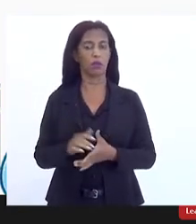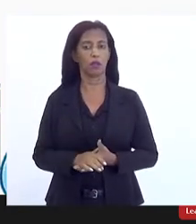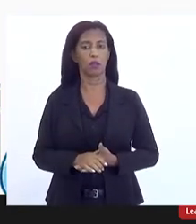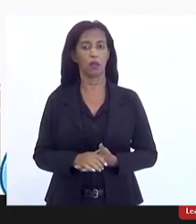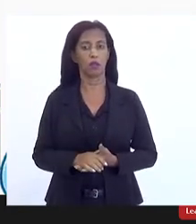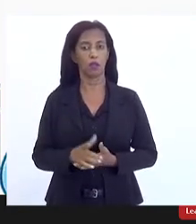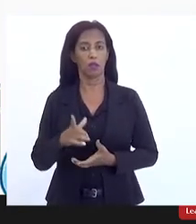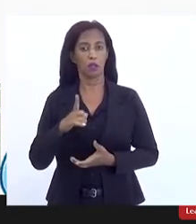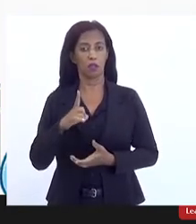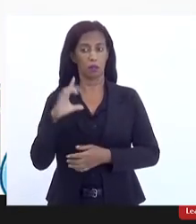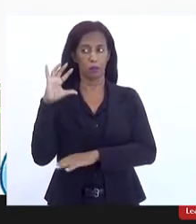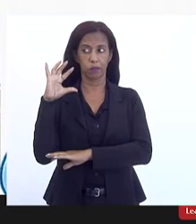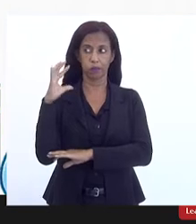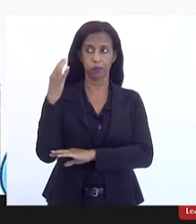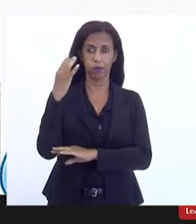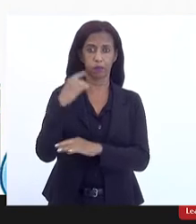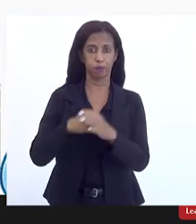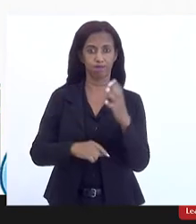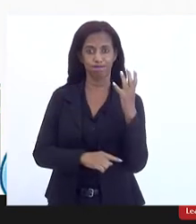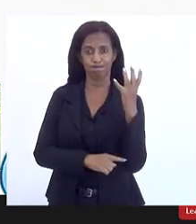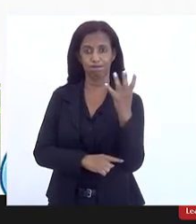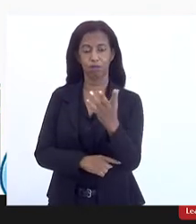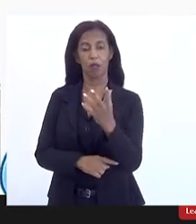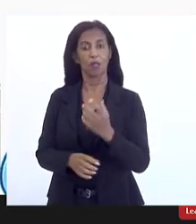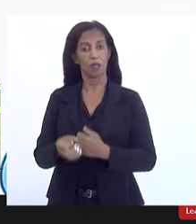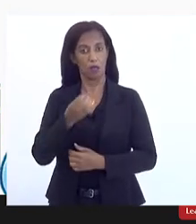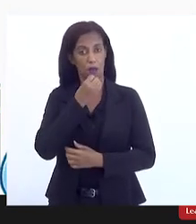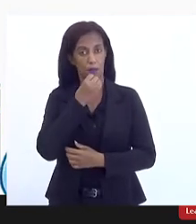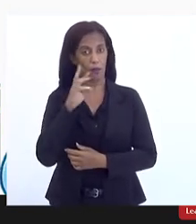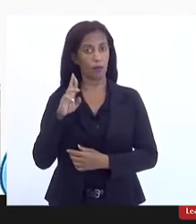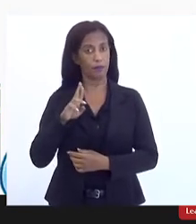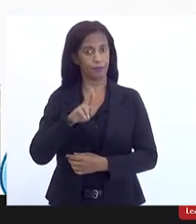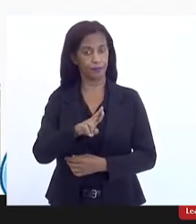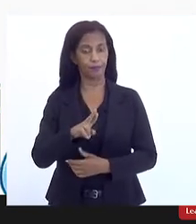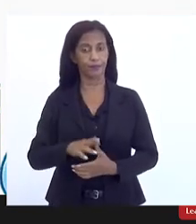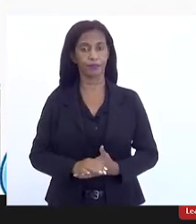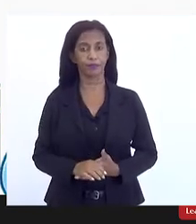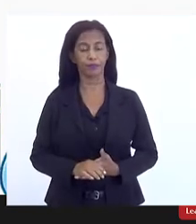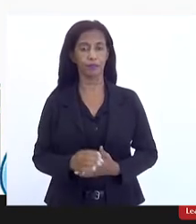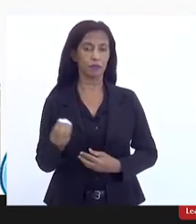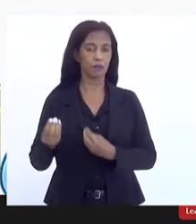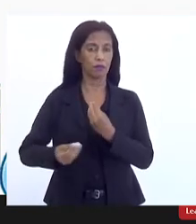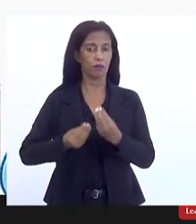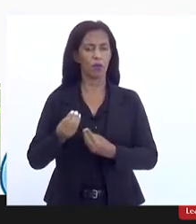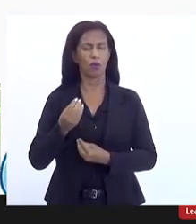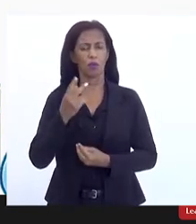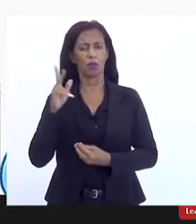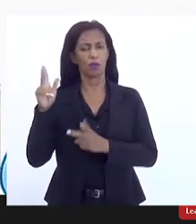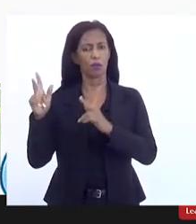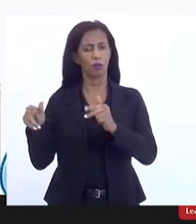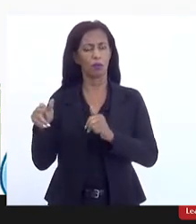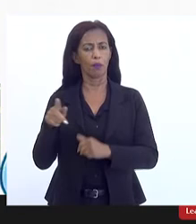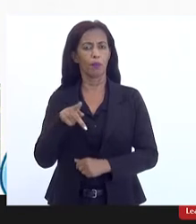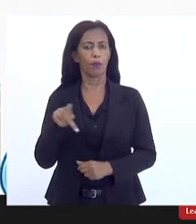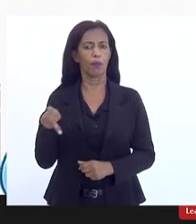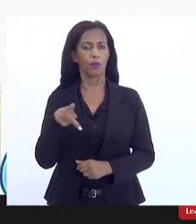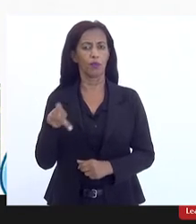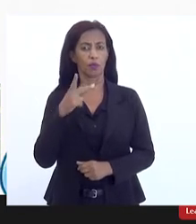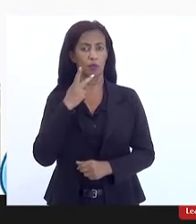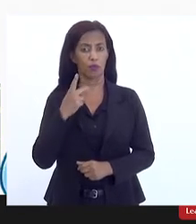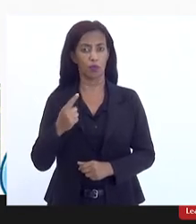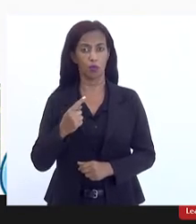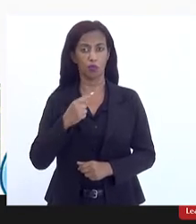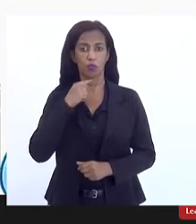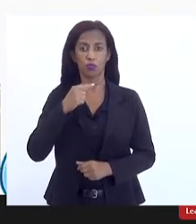que em termos ambientais ele tem tido muito bons resultados e como disse a professora não há dúvida de que o